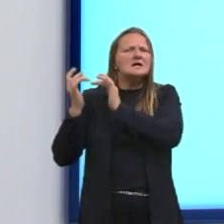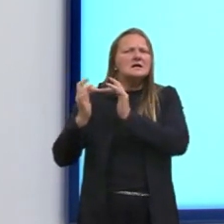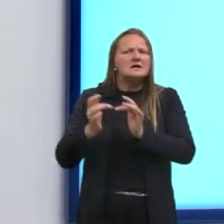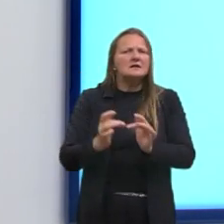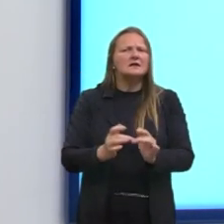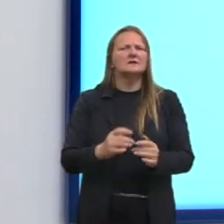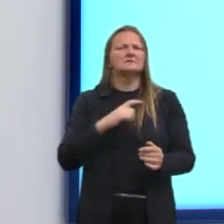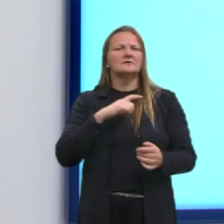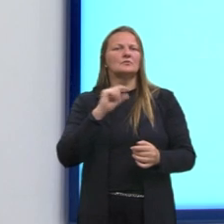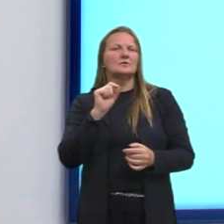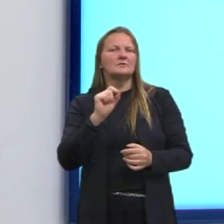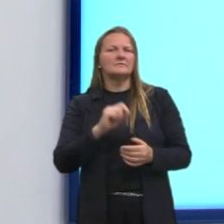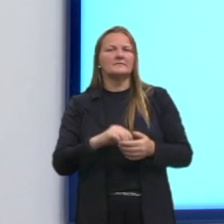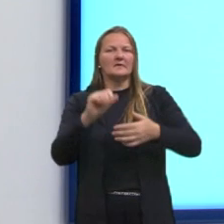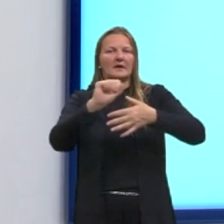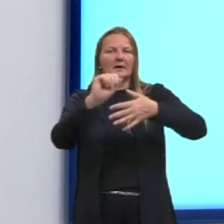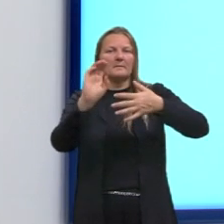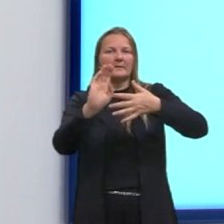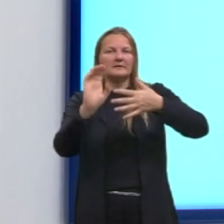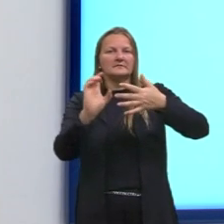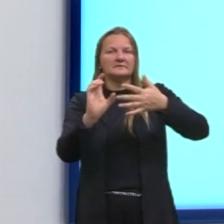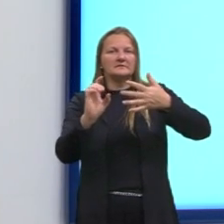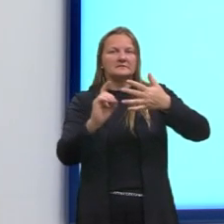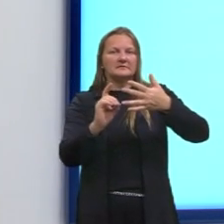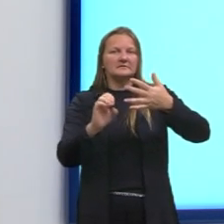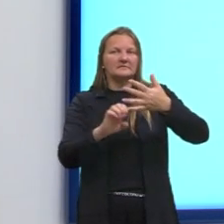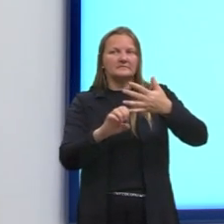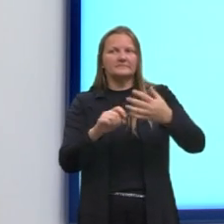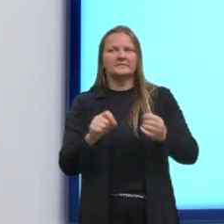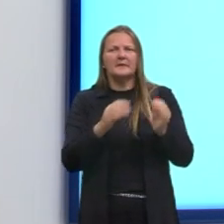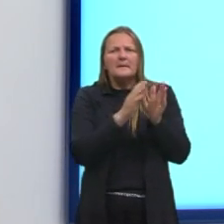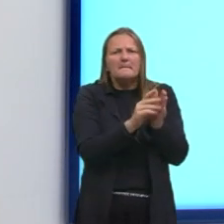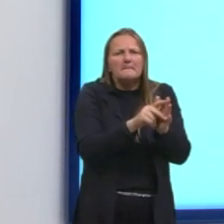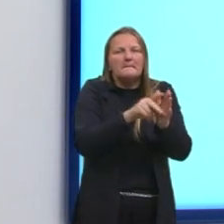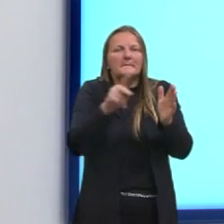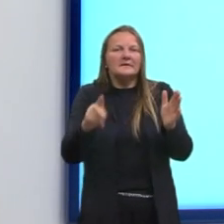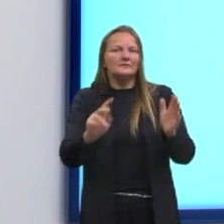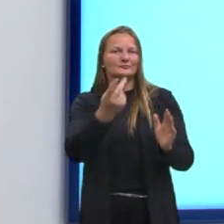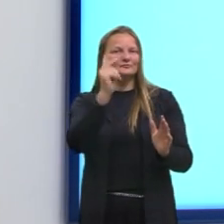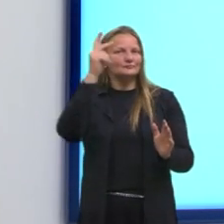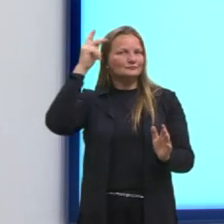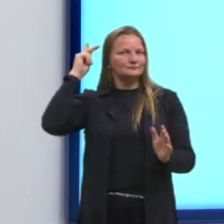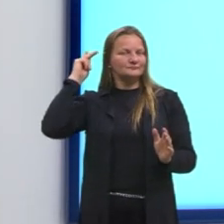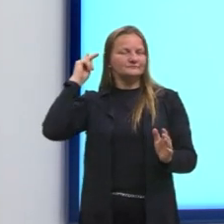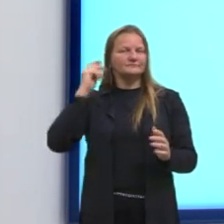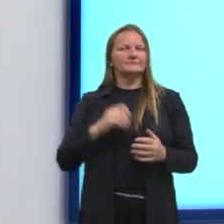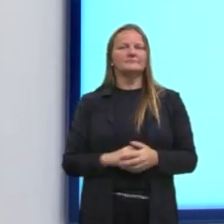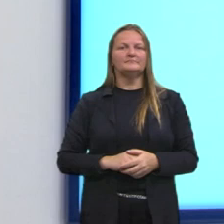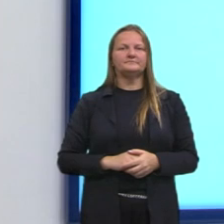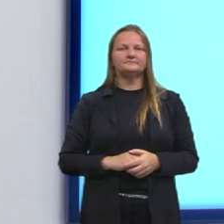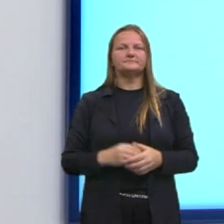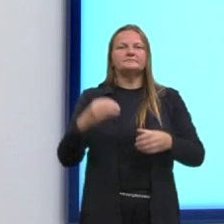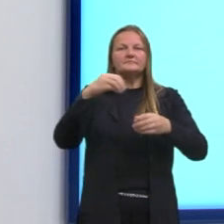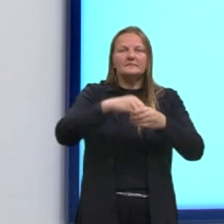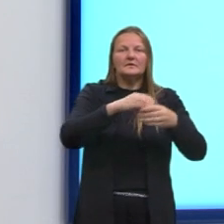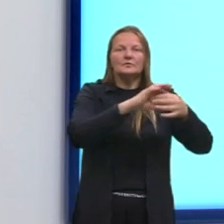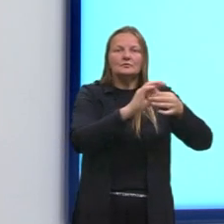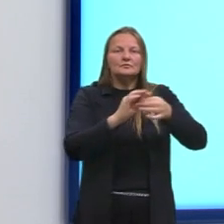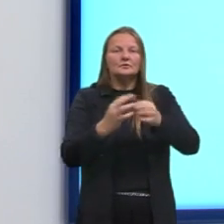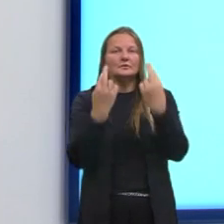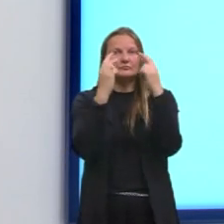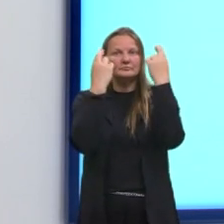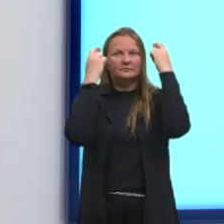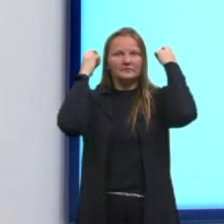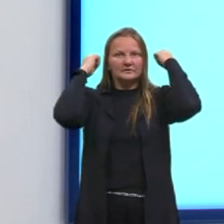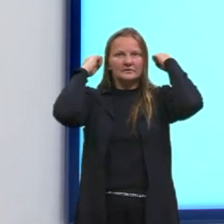as afirmativas. Então, gente tem ali períodos, pessoal, da história, dentro da história grega,